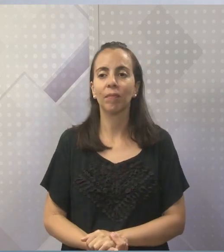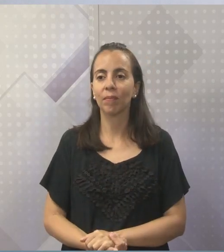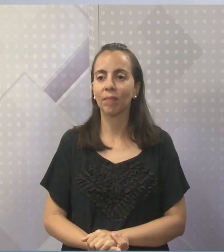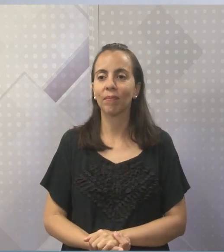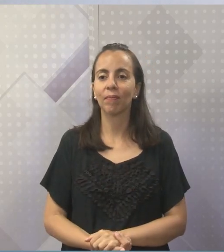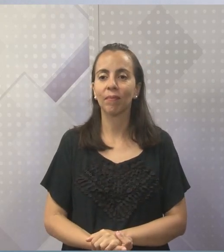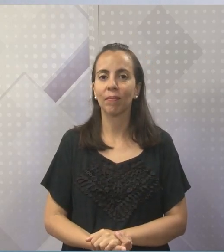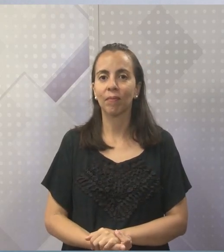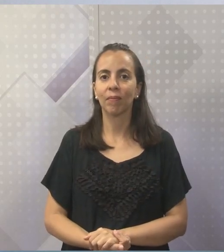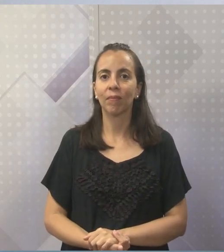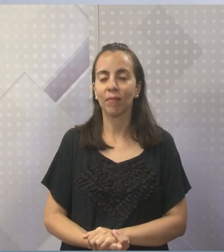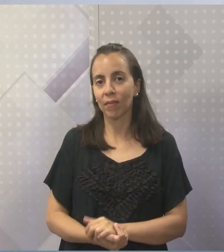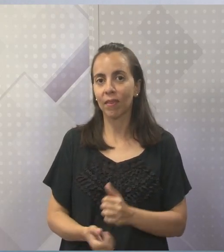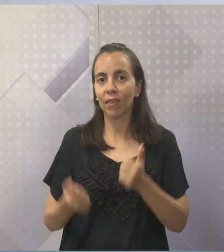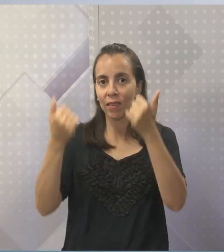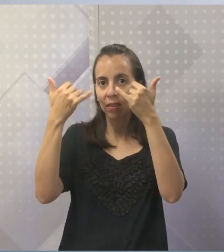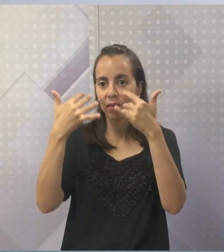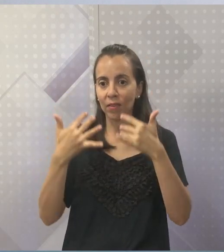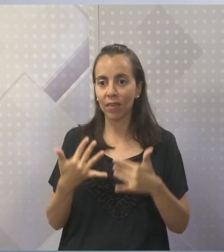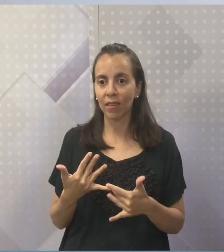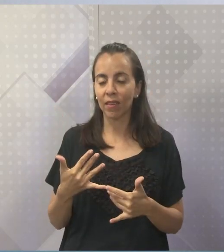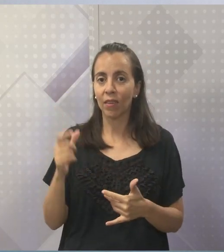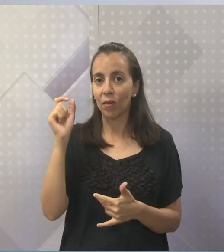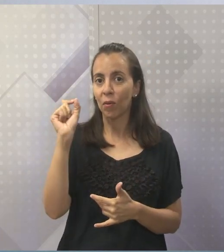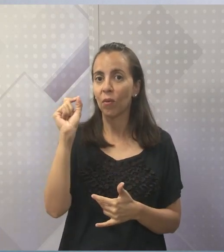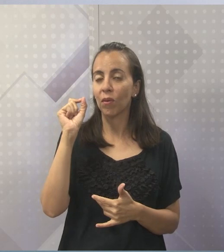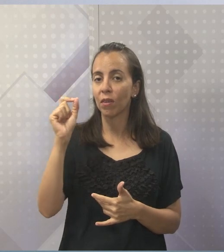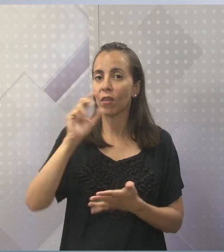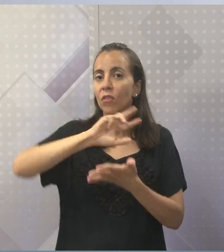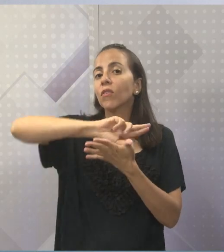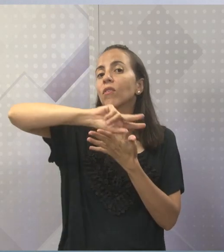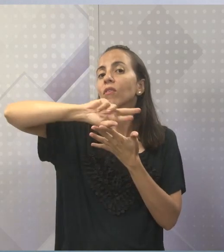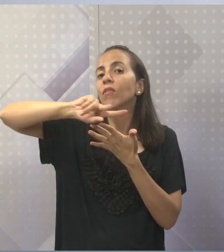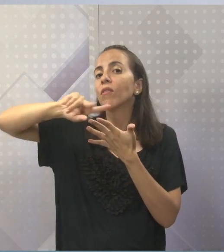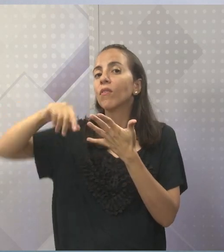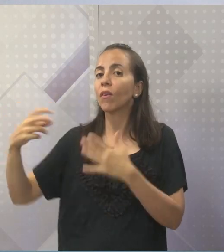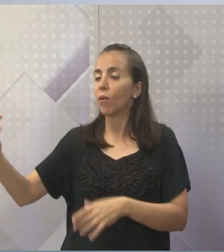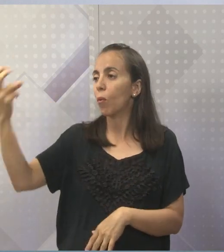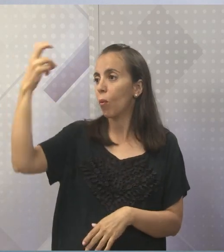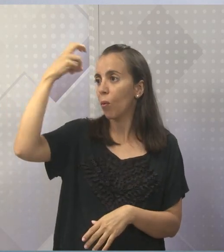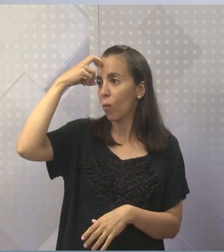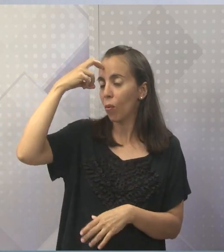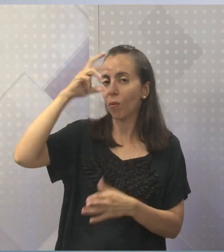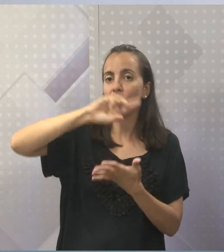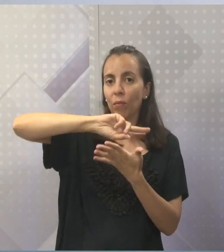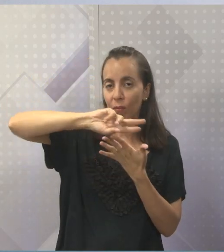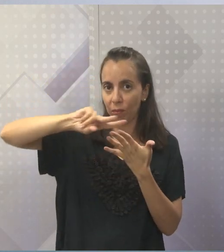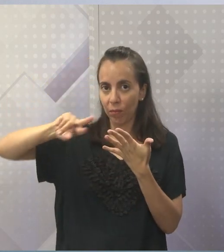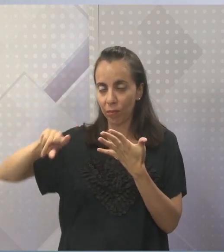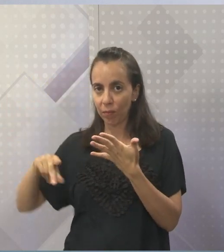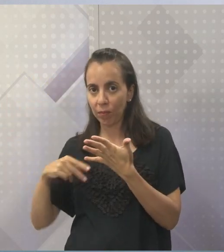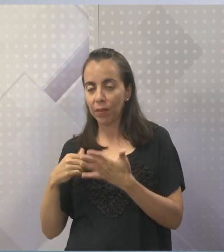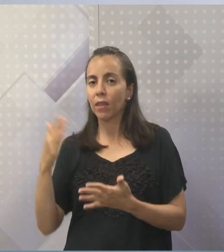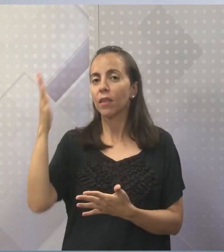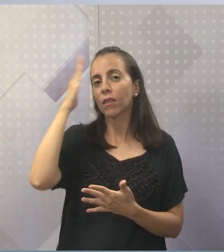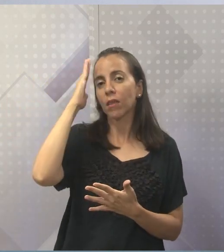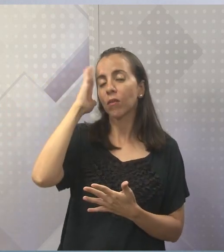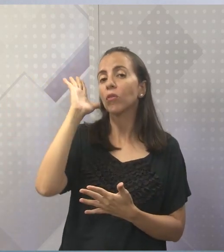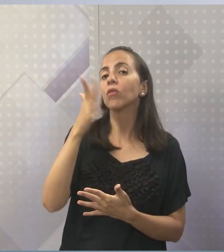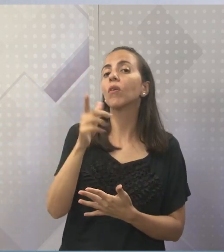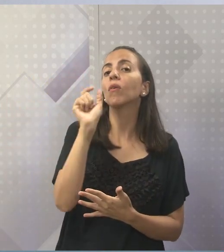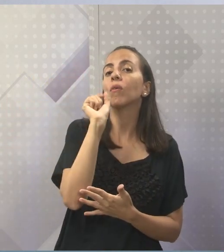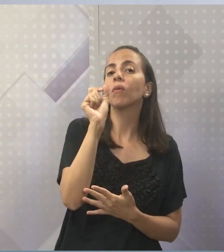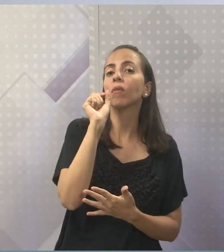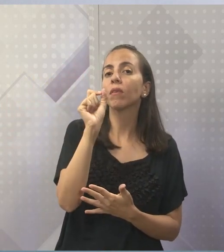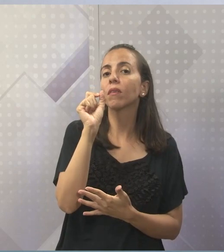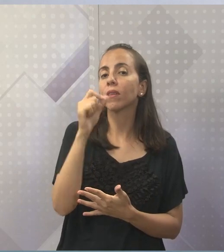Vamos falar acerca das diferenças culturais, certo? Bem sabemos que